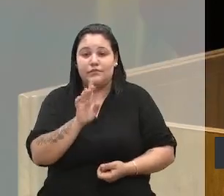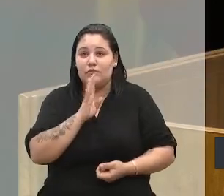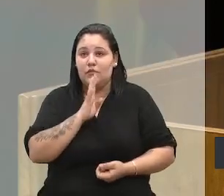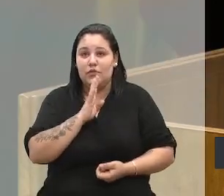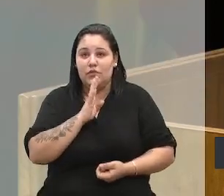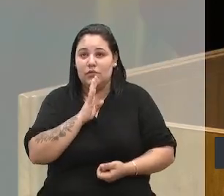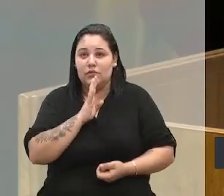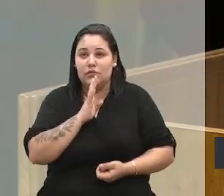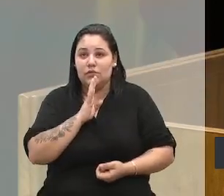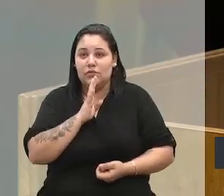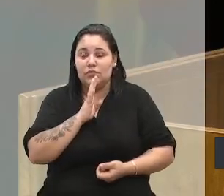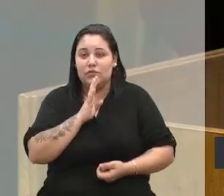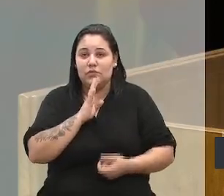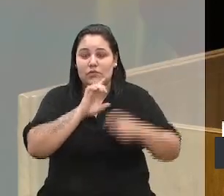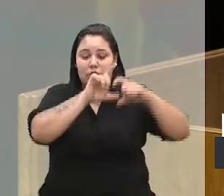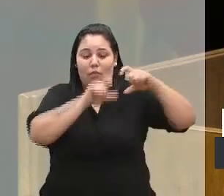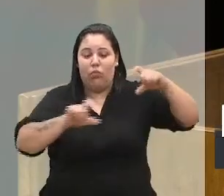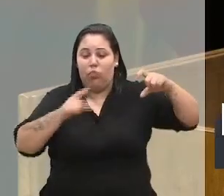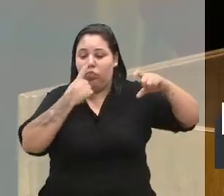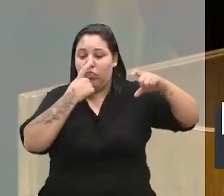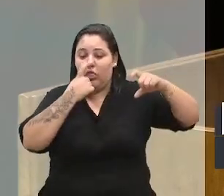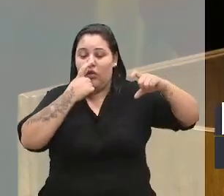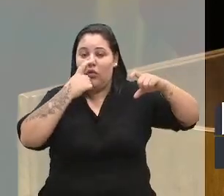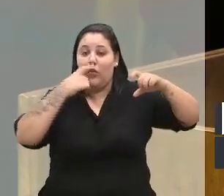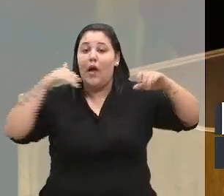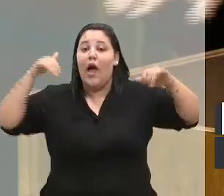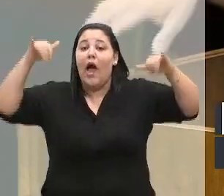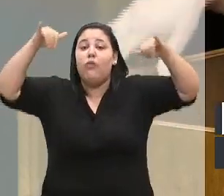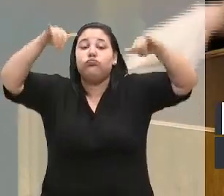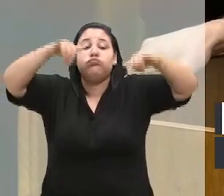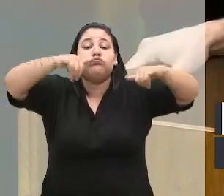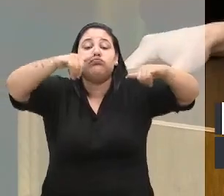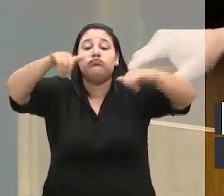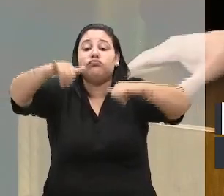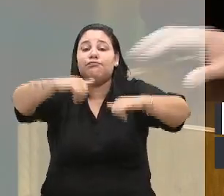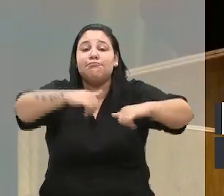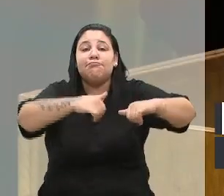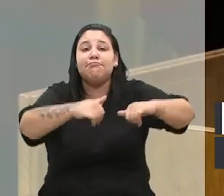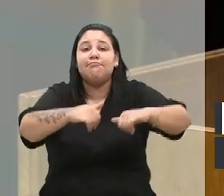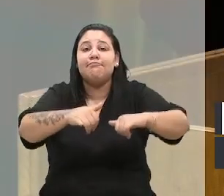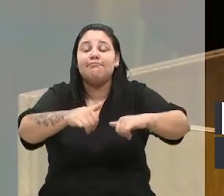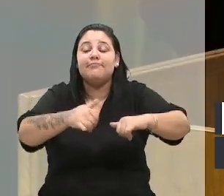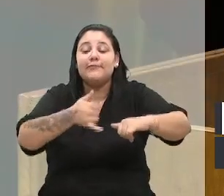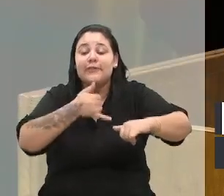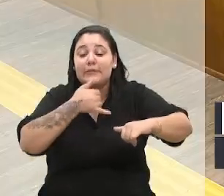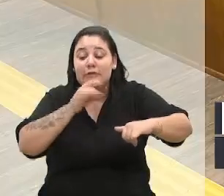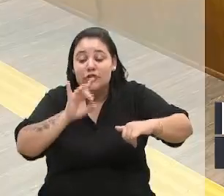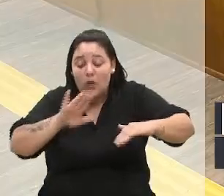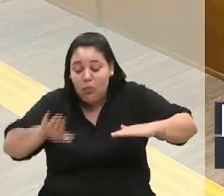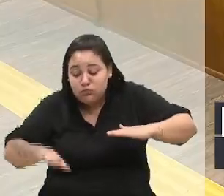assim, aéreo, infelizmente, só embaixo da terra. Muito obrigado. Obrigado.